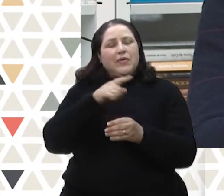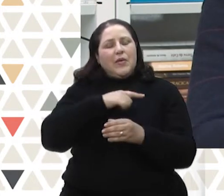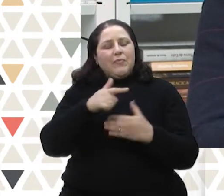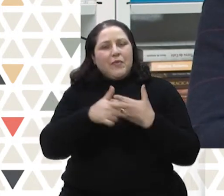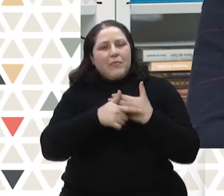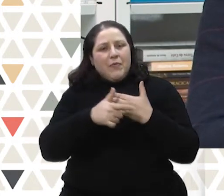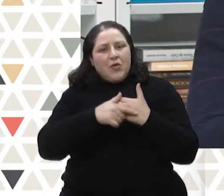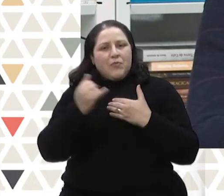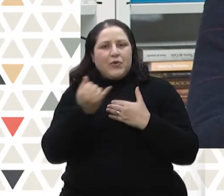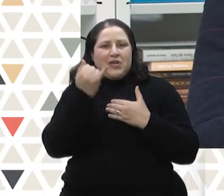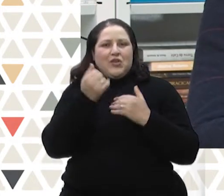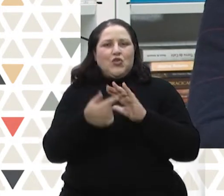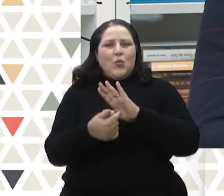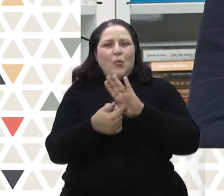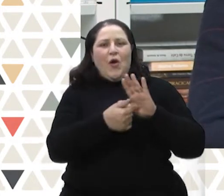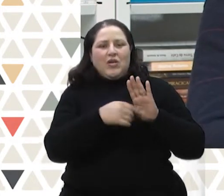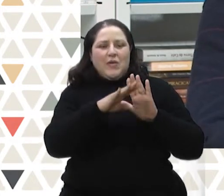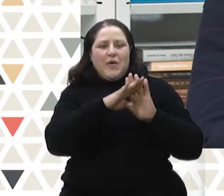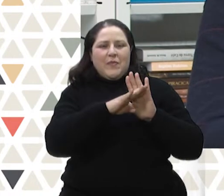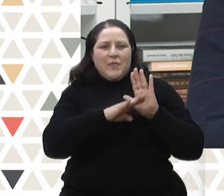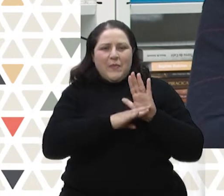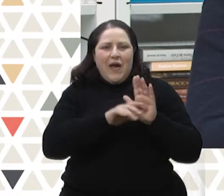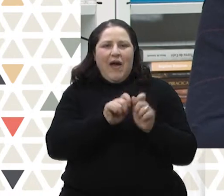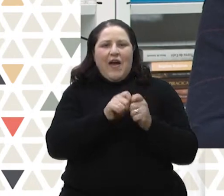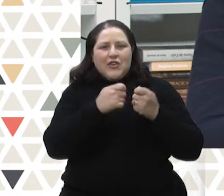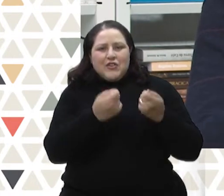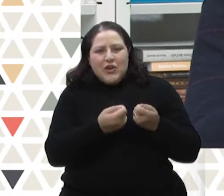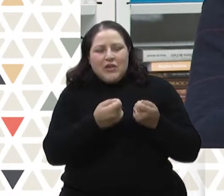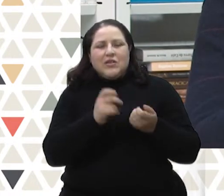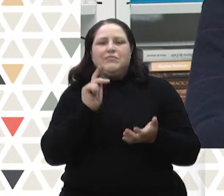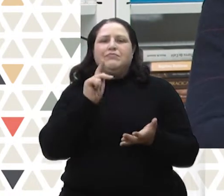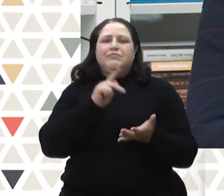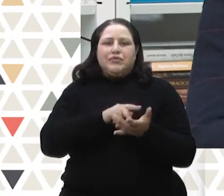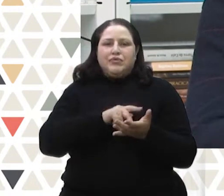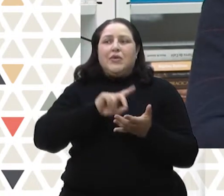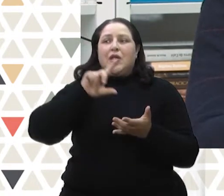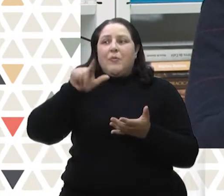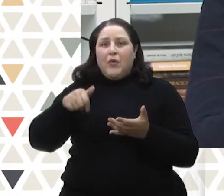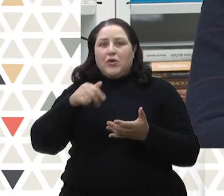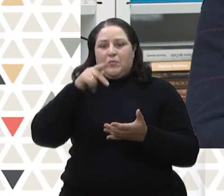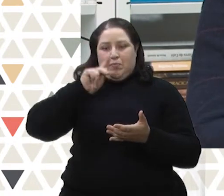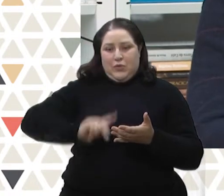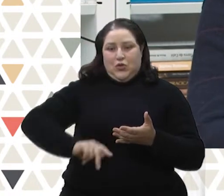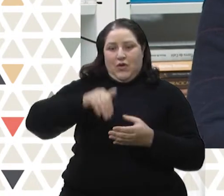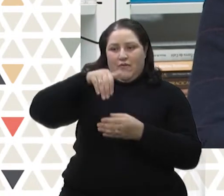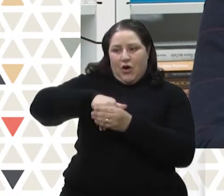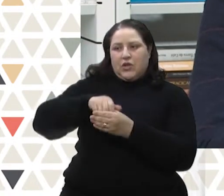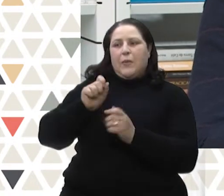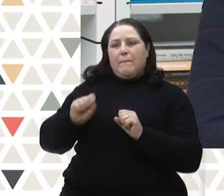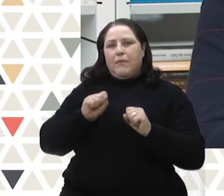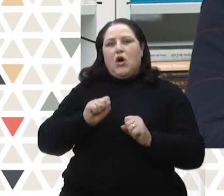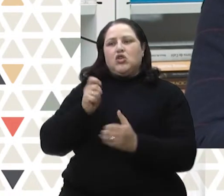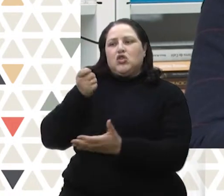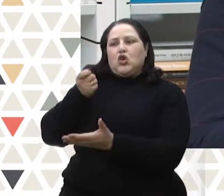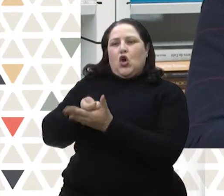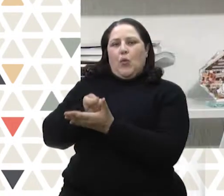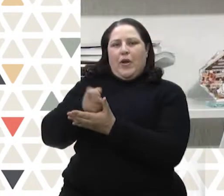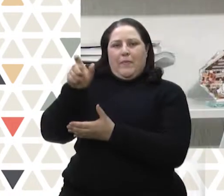primordial de apresentar agendas, de ser realmente um mecanismo de cobrança do eleitor.